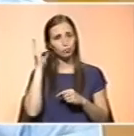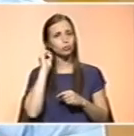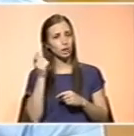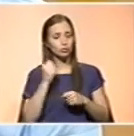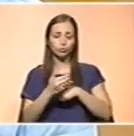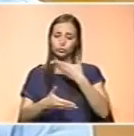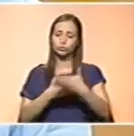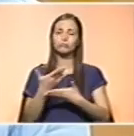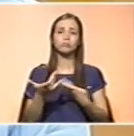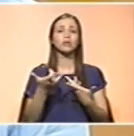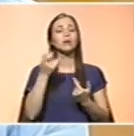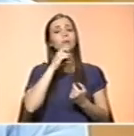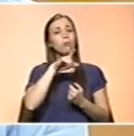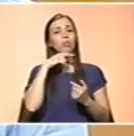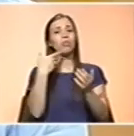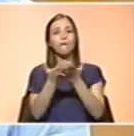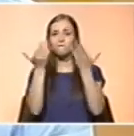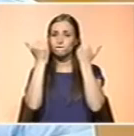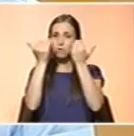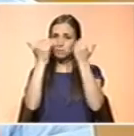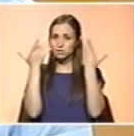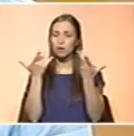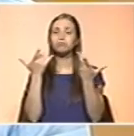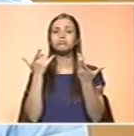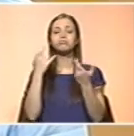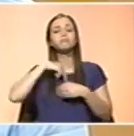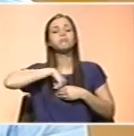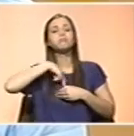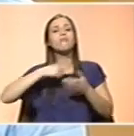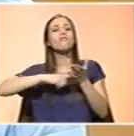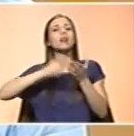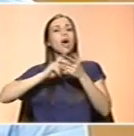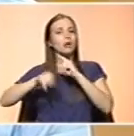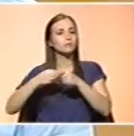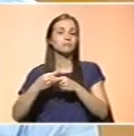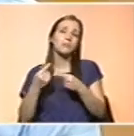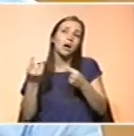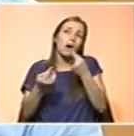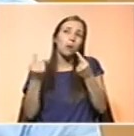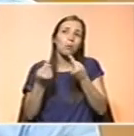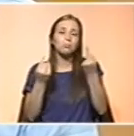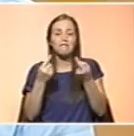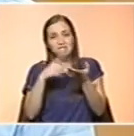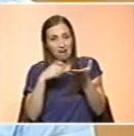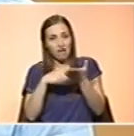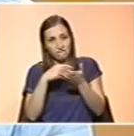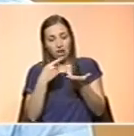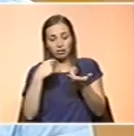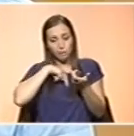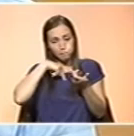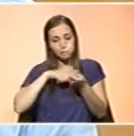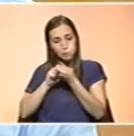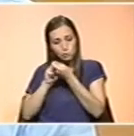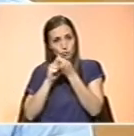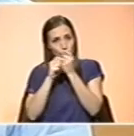processo e pode informar-se com ele sobre o seu estado nutricional, tentar corrigir alguma das deficiências vitamínicas e